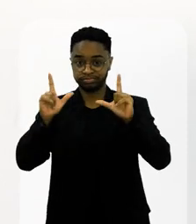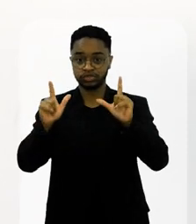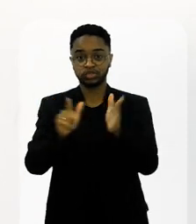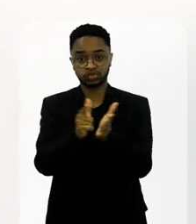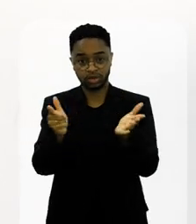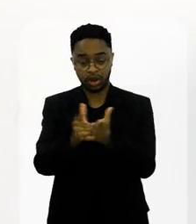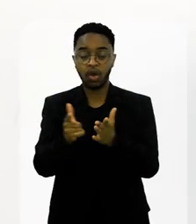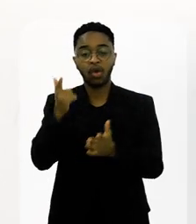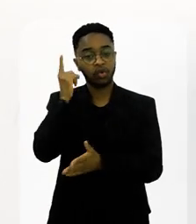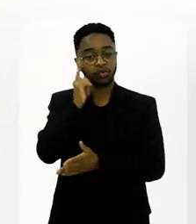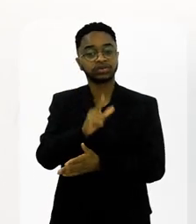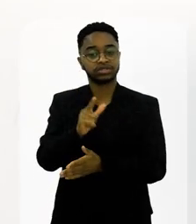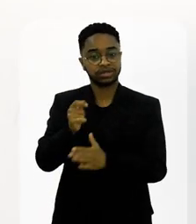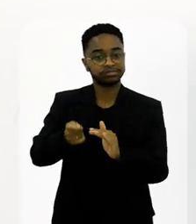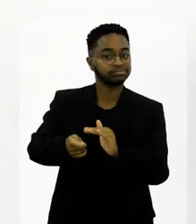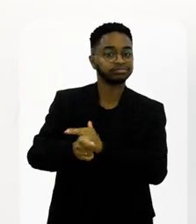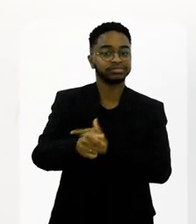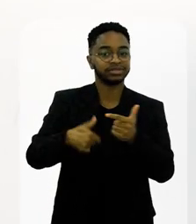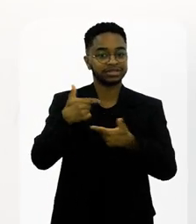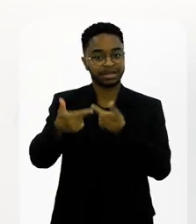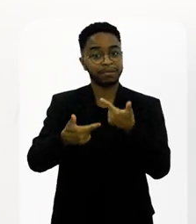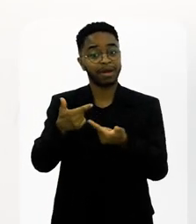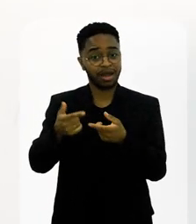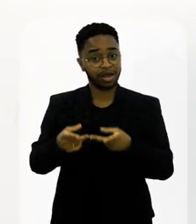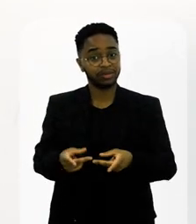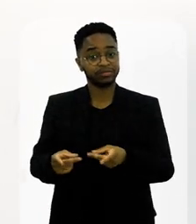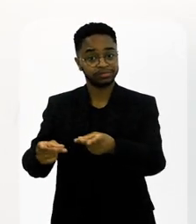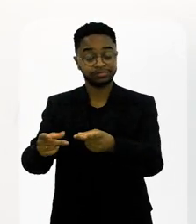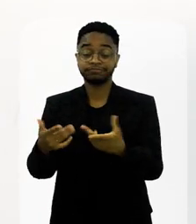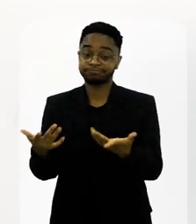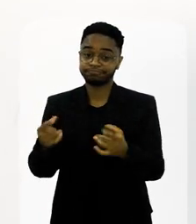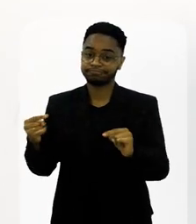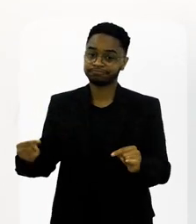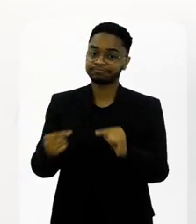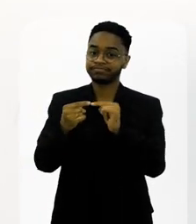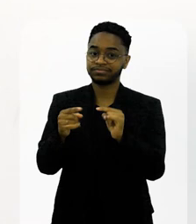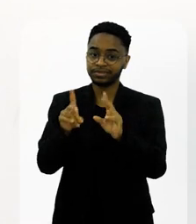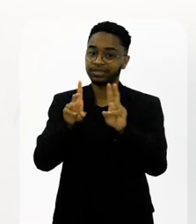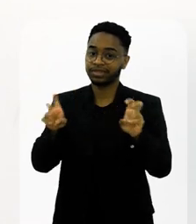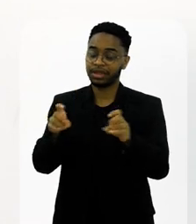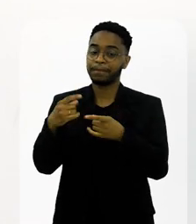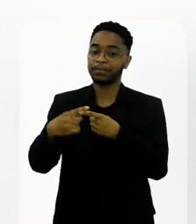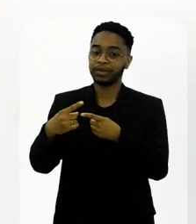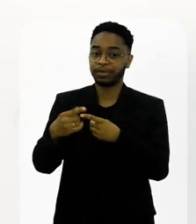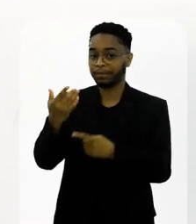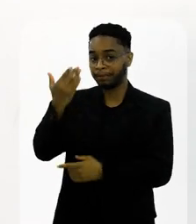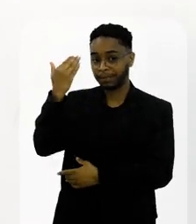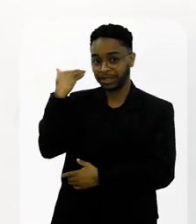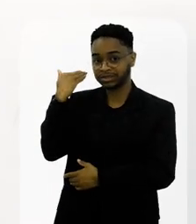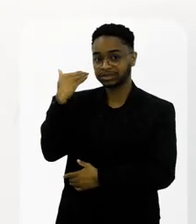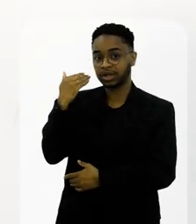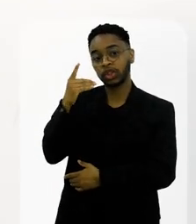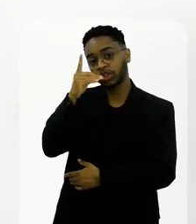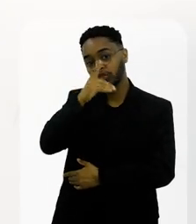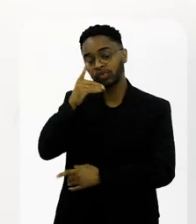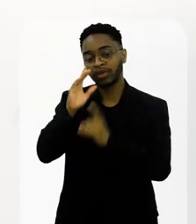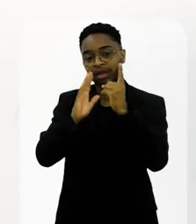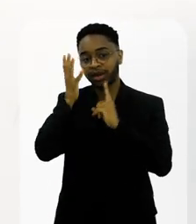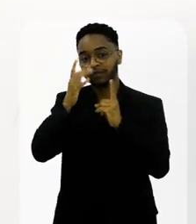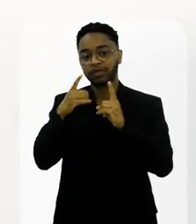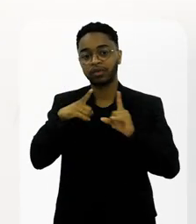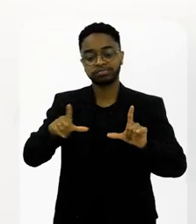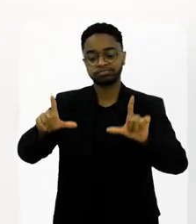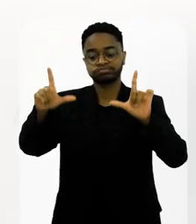de jornal, logo depois pintou uma vaga fixa para mim no Extra. Olha que maravilha. Então, acho que tem muito a ver com essa matéria, assim. Foi uma matéria, na época